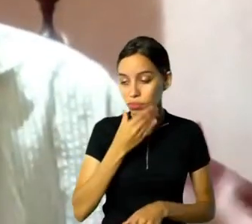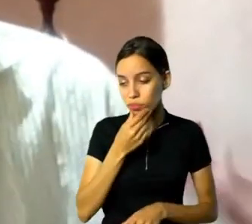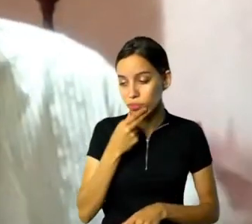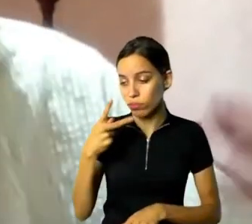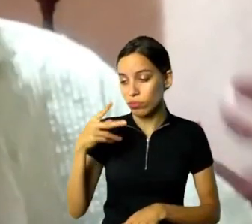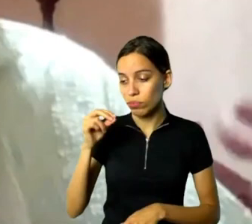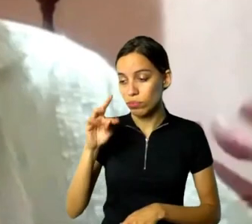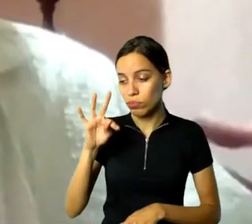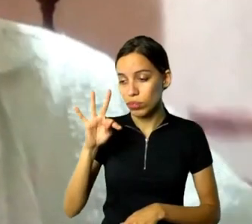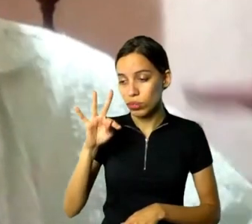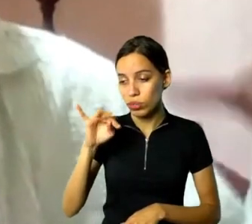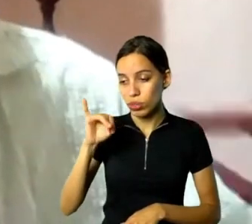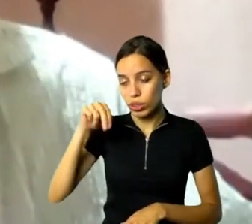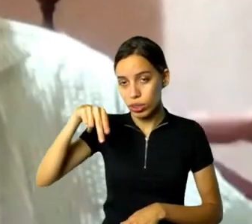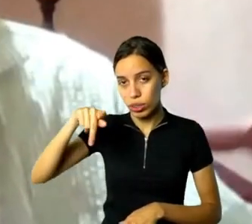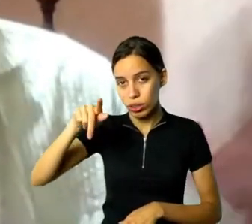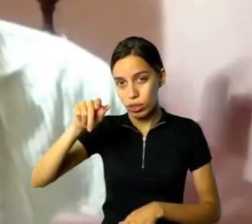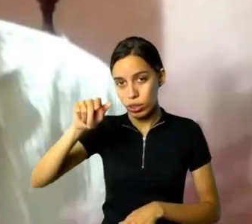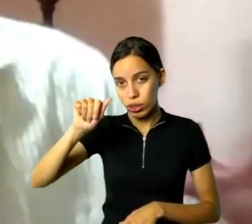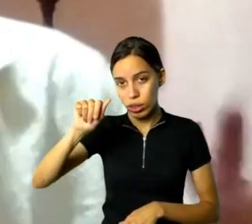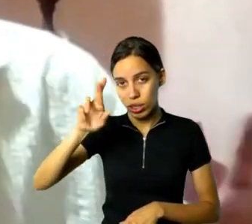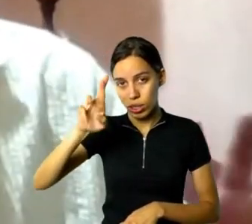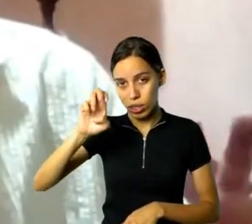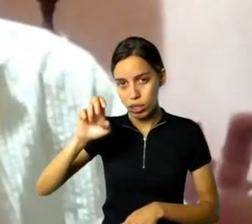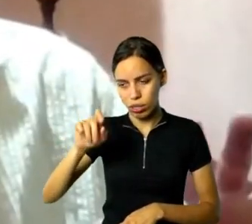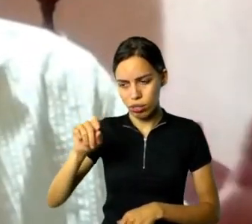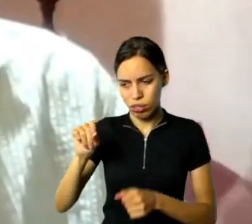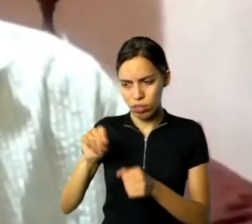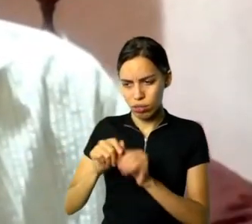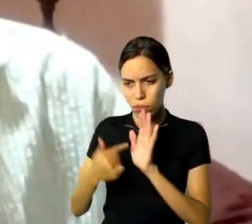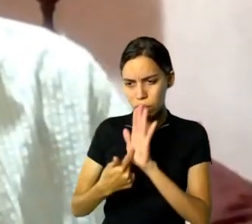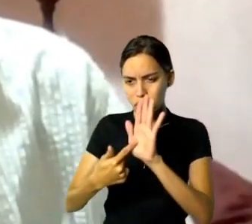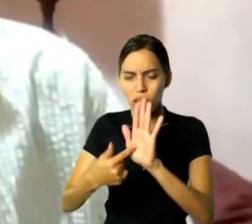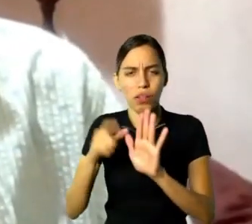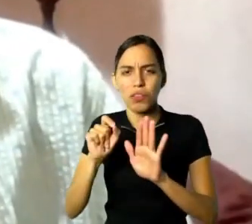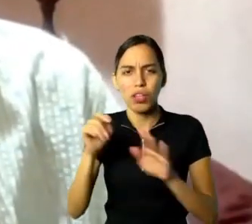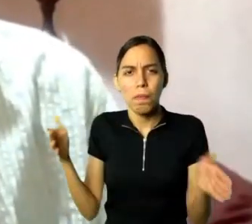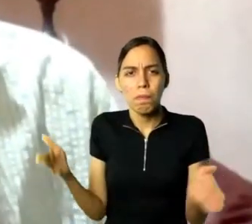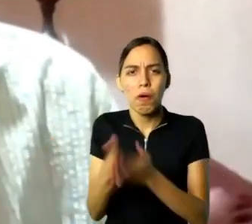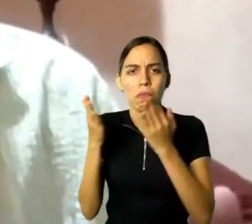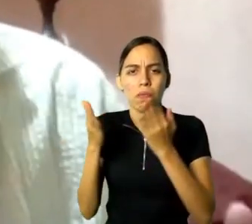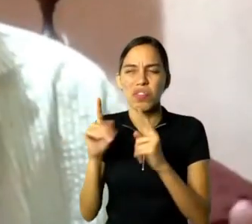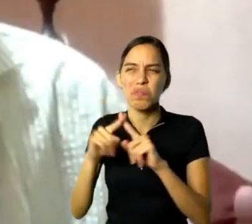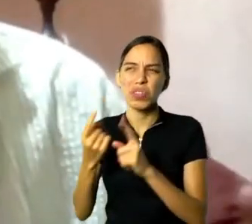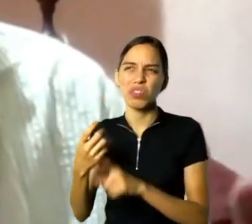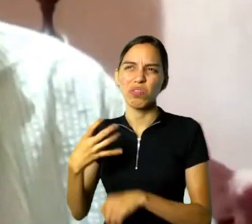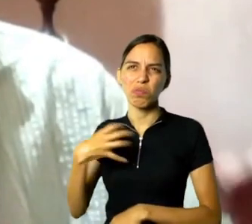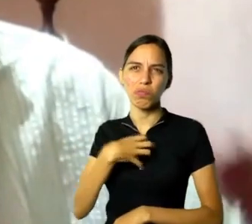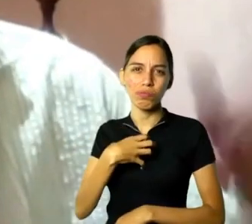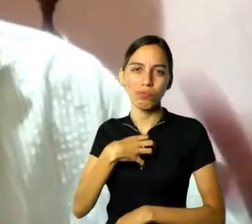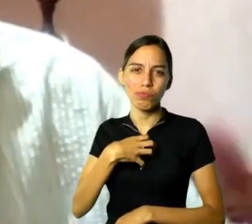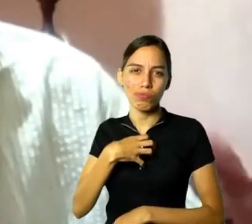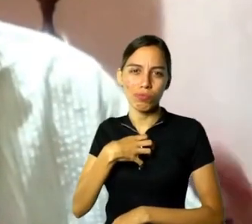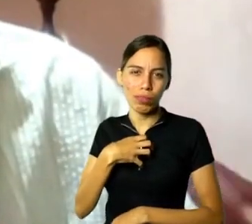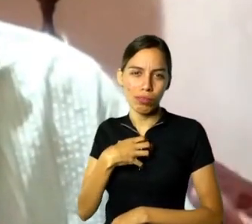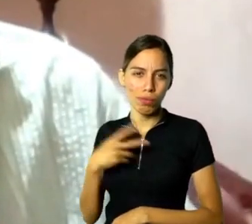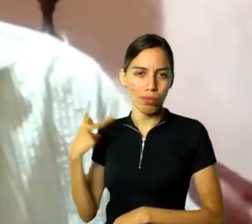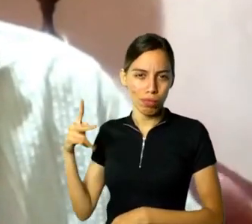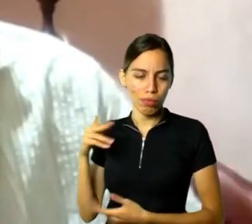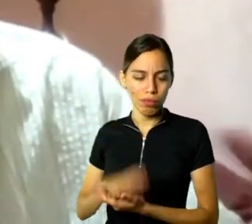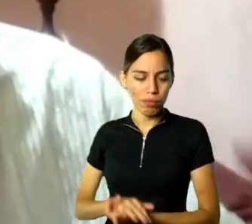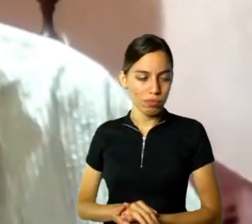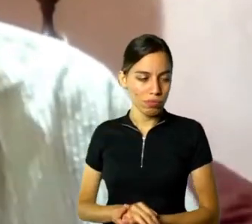a pobreza, mas de um jeito meio impactante ali, meio apelativo, talvez. O Guiás, ele retratando uma família de gente,